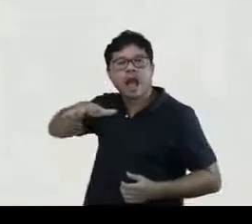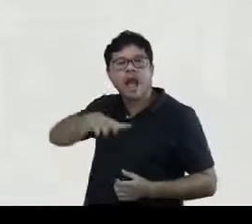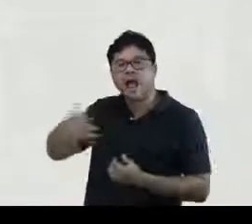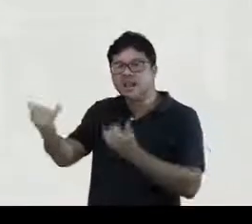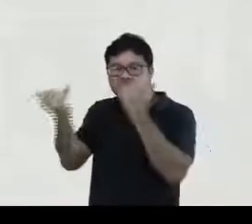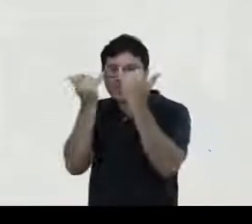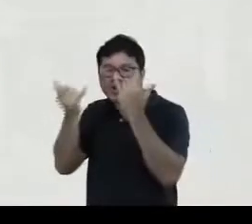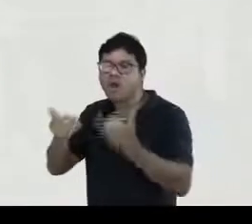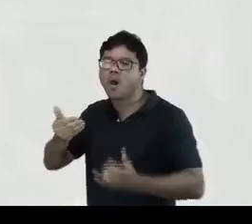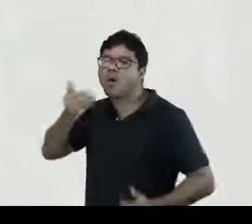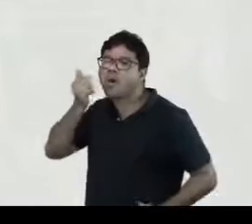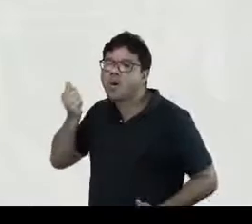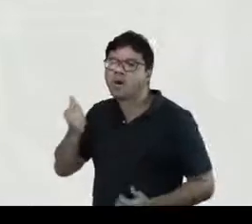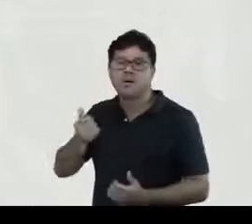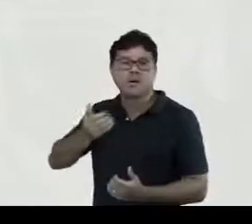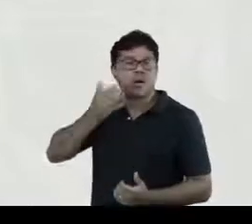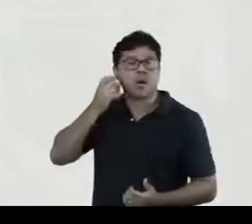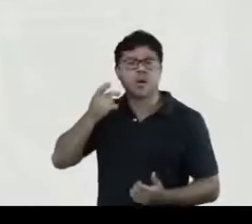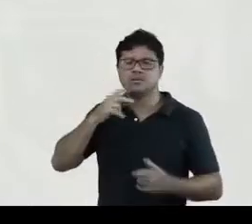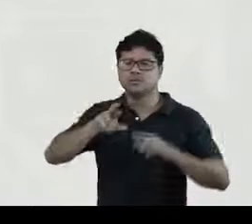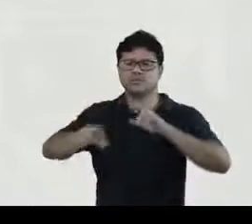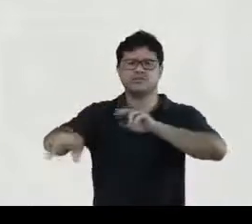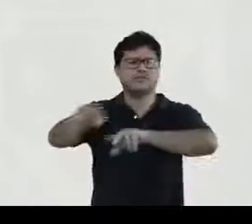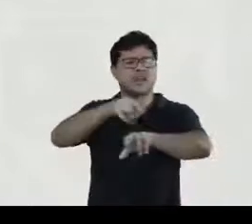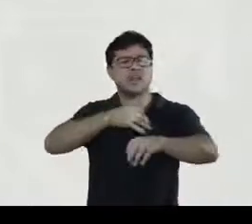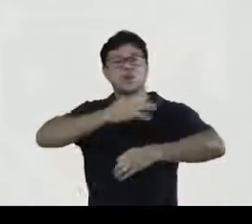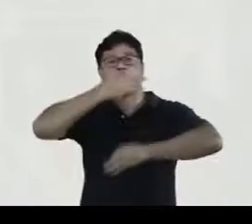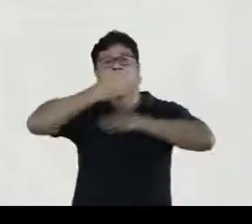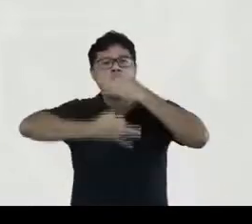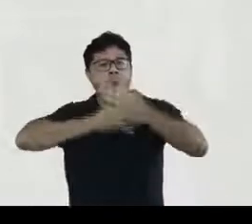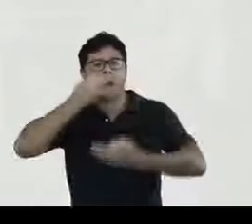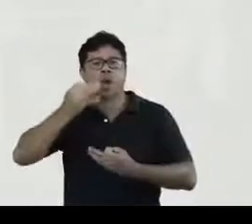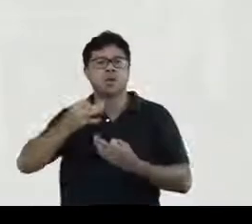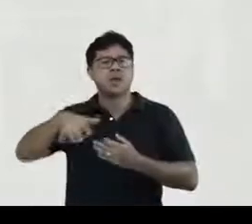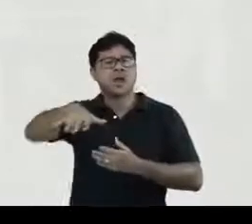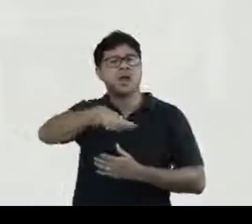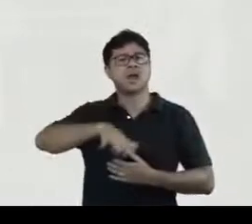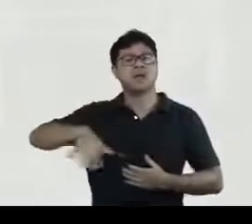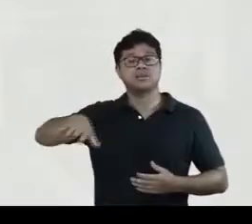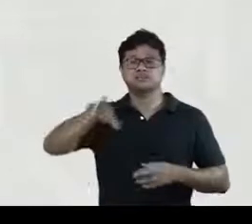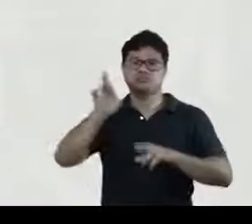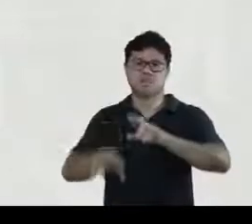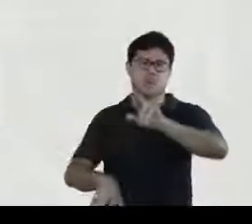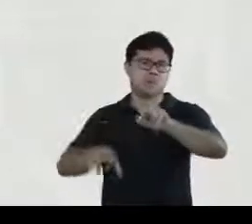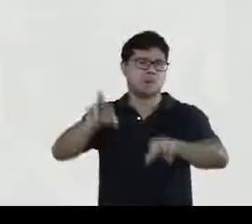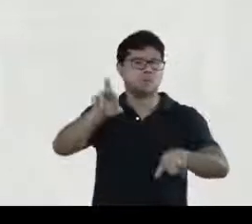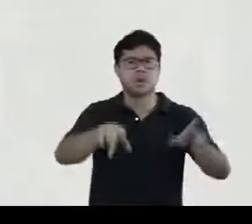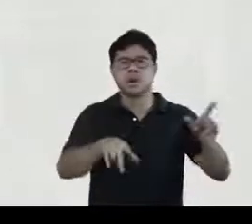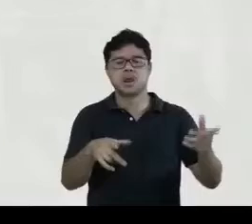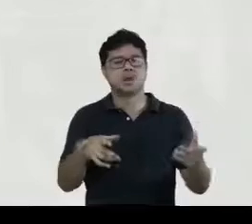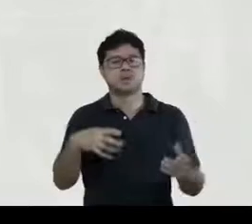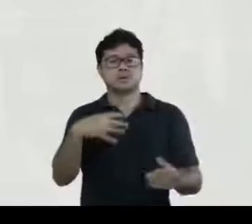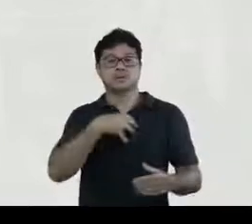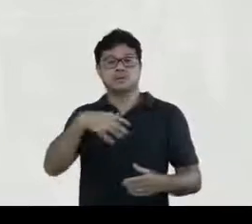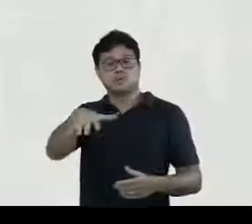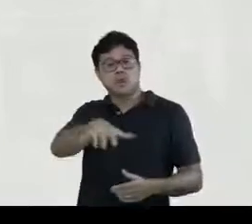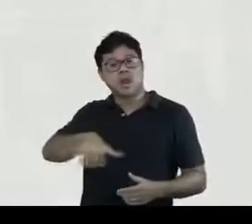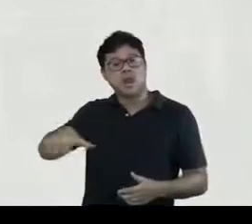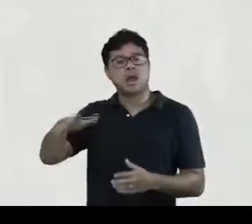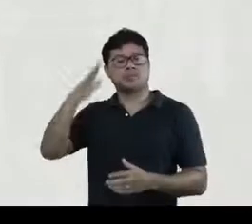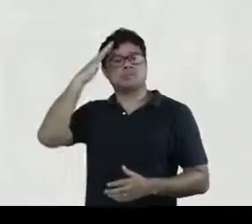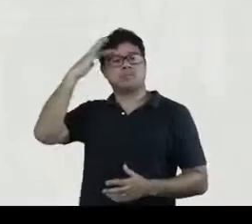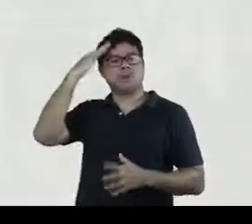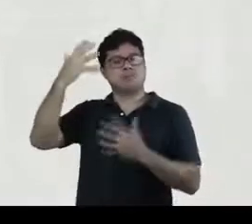informações de todos os horizontes críticos oriundos dos mais diferentes campos de